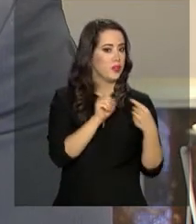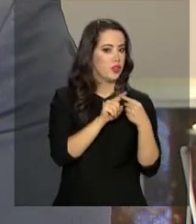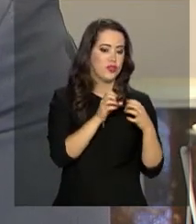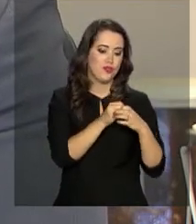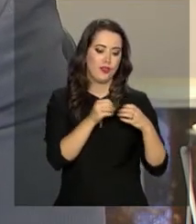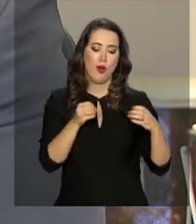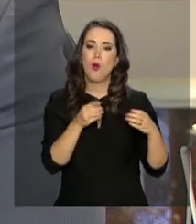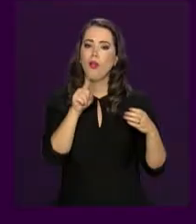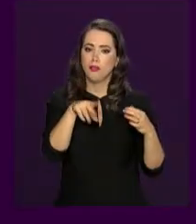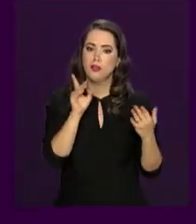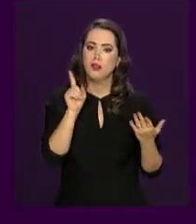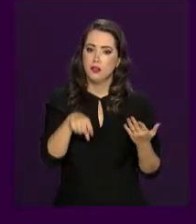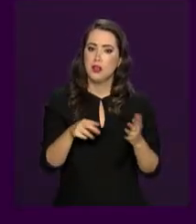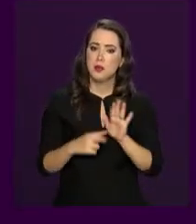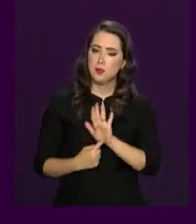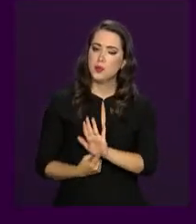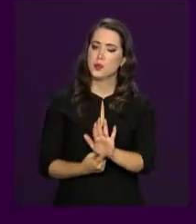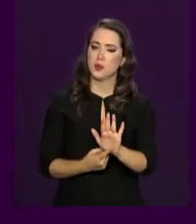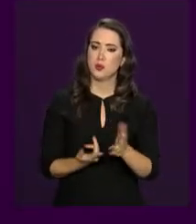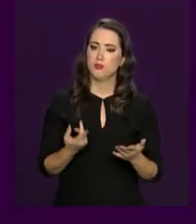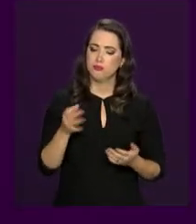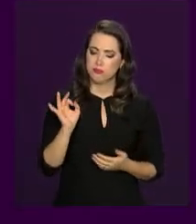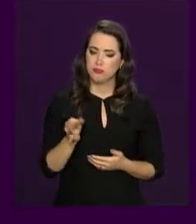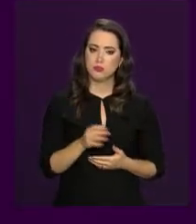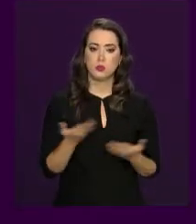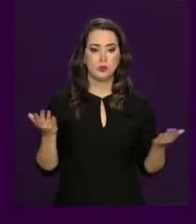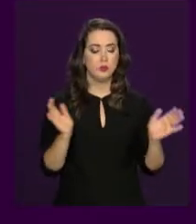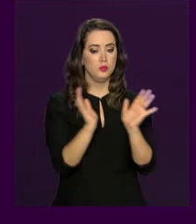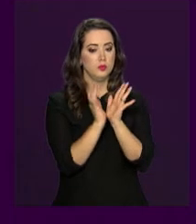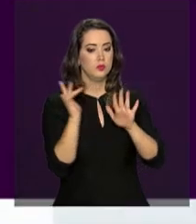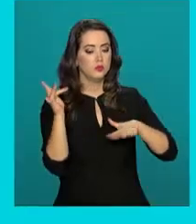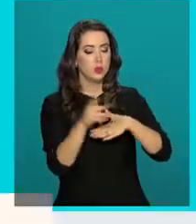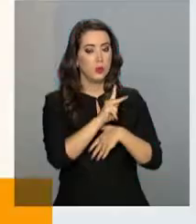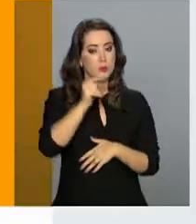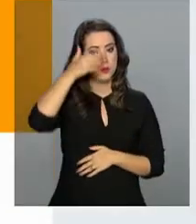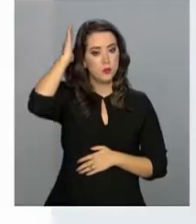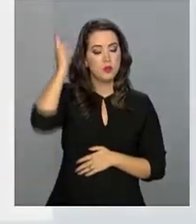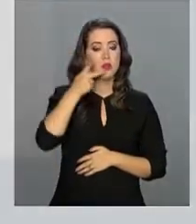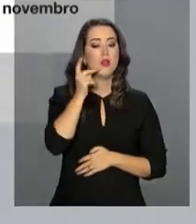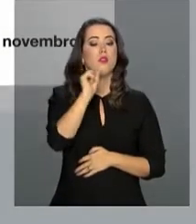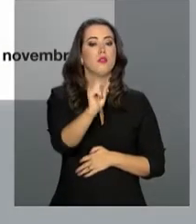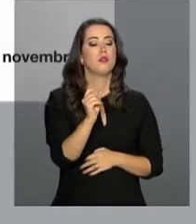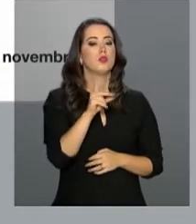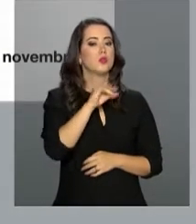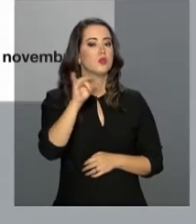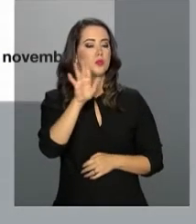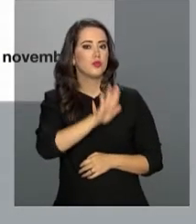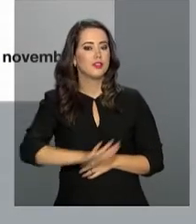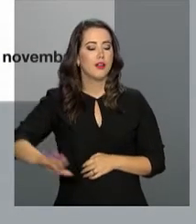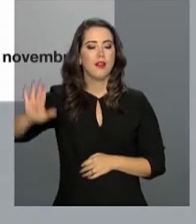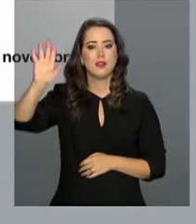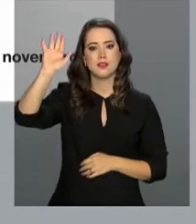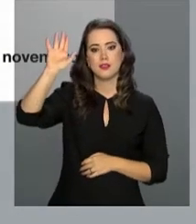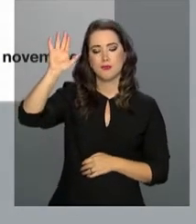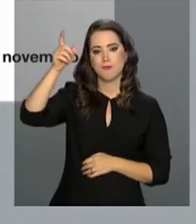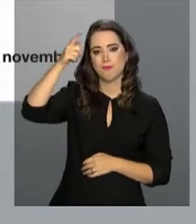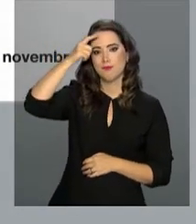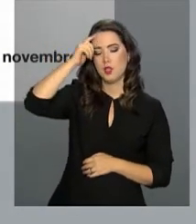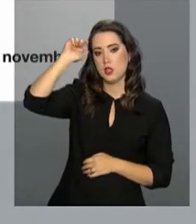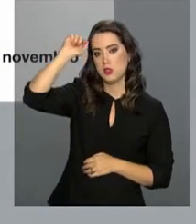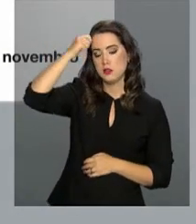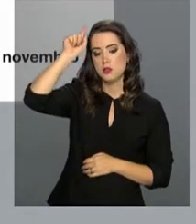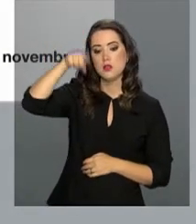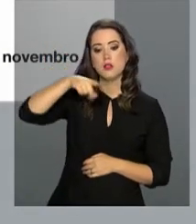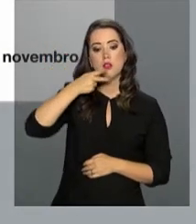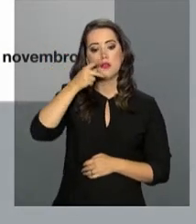trouxe aí o resultado. Hoje, pelas redes sociais, o presidente Michel Temer falou sobre o Dia Nacional da Consciência Negra. Ele